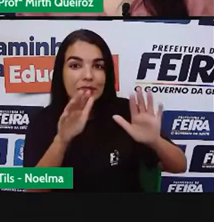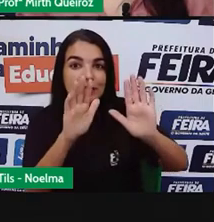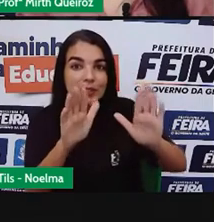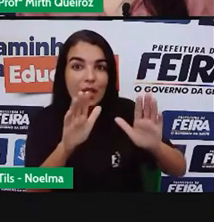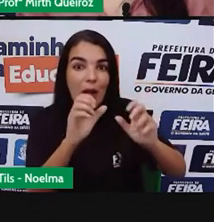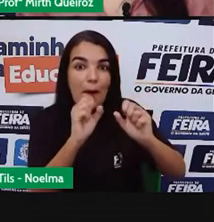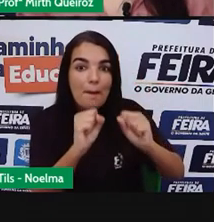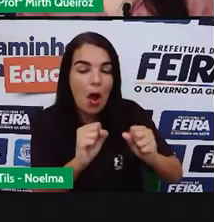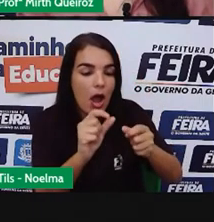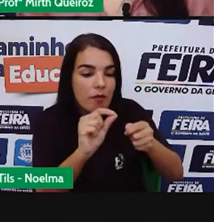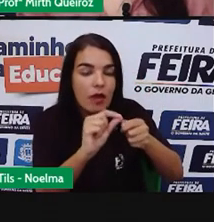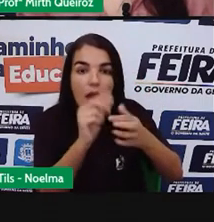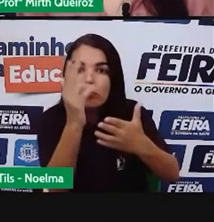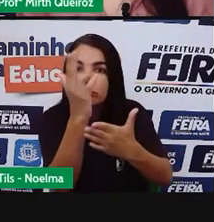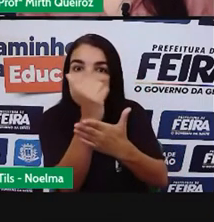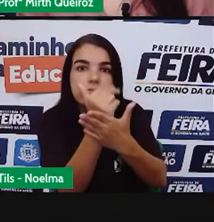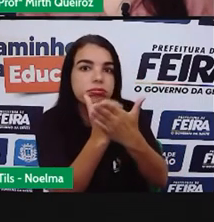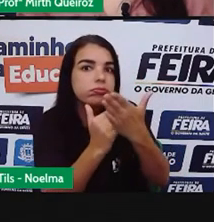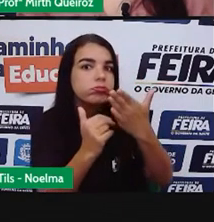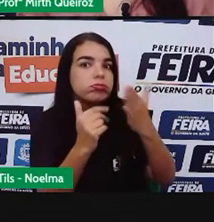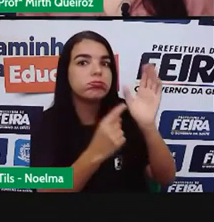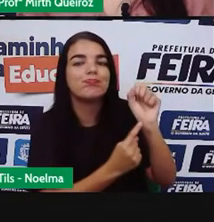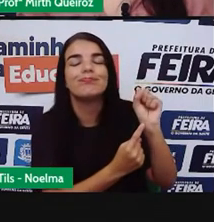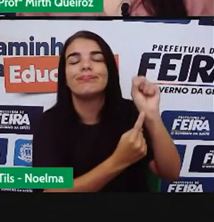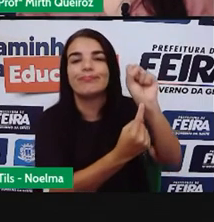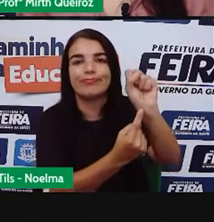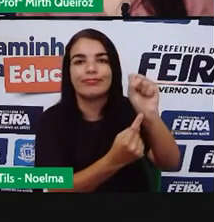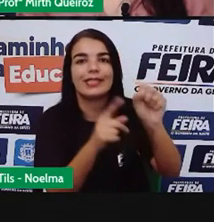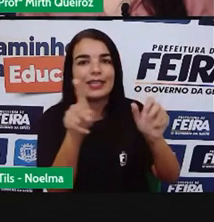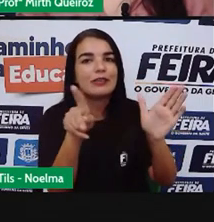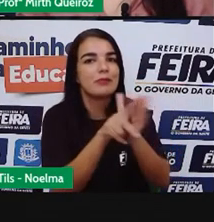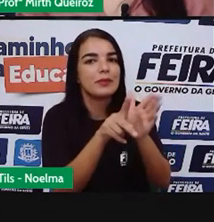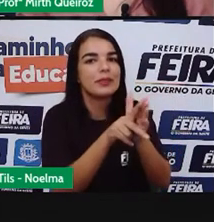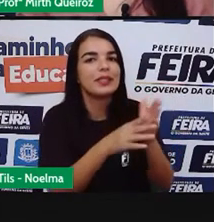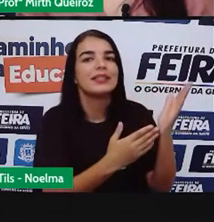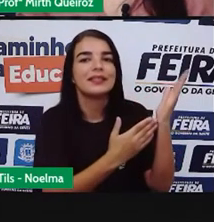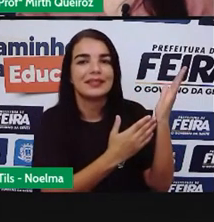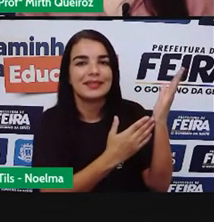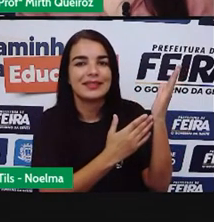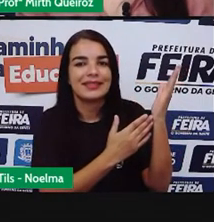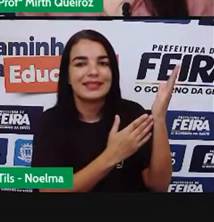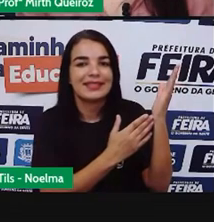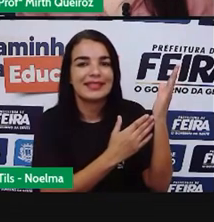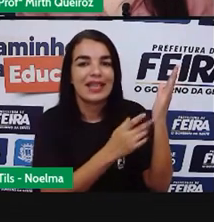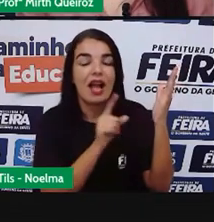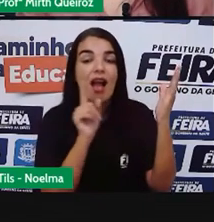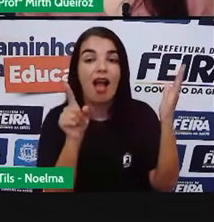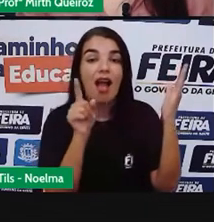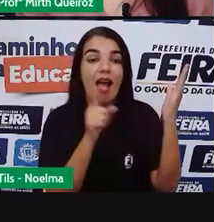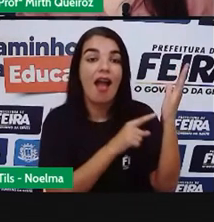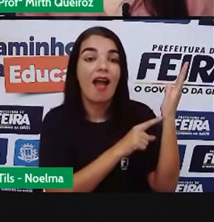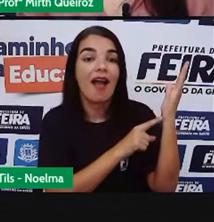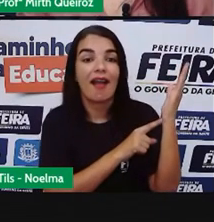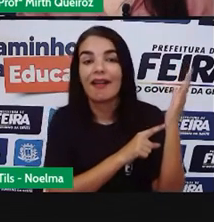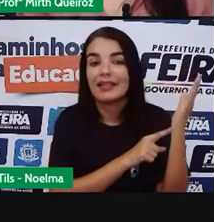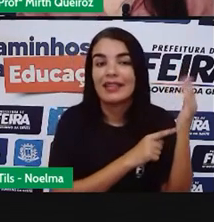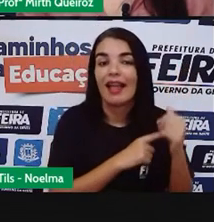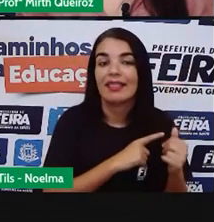Obras de arte Feitas por esse artigo Aqui nós temos